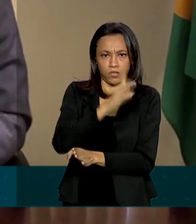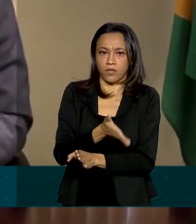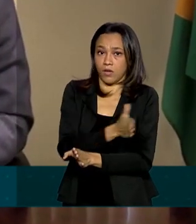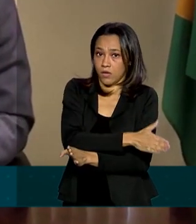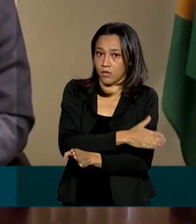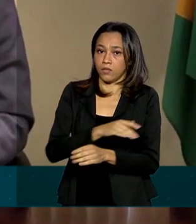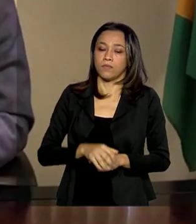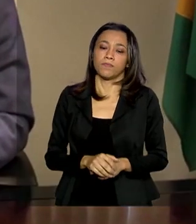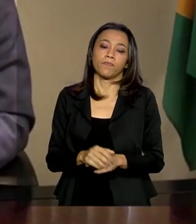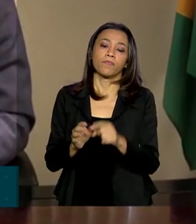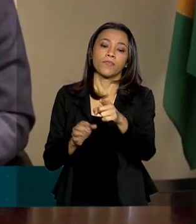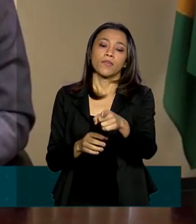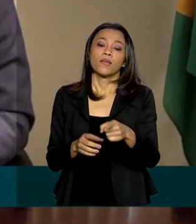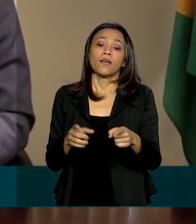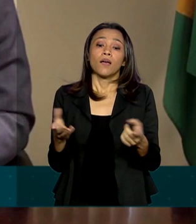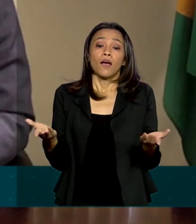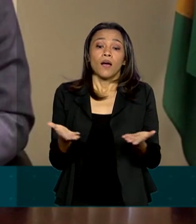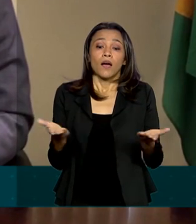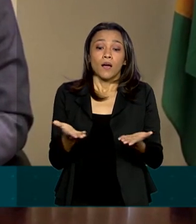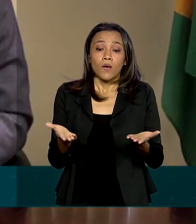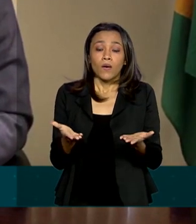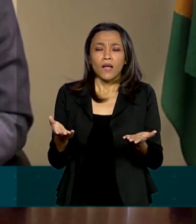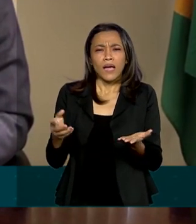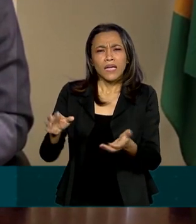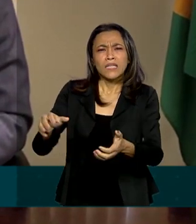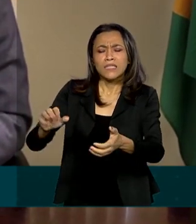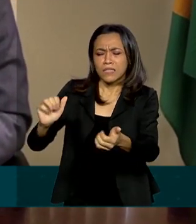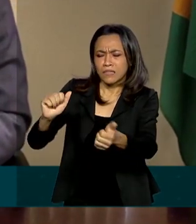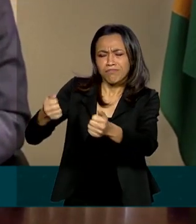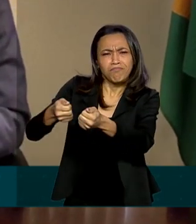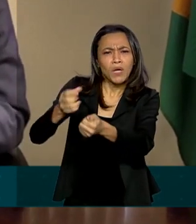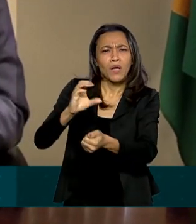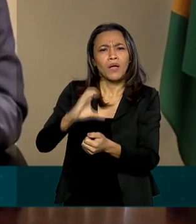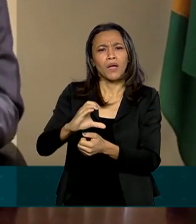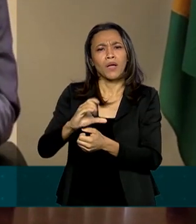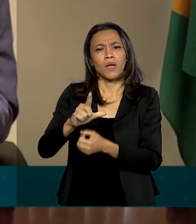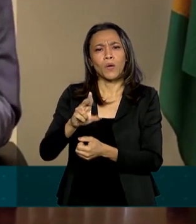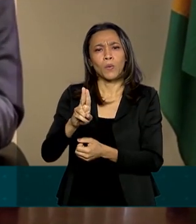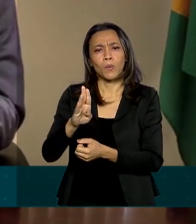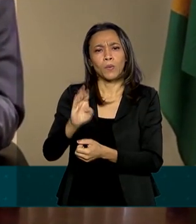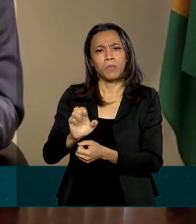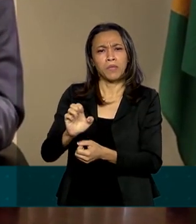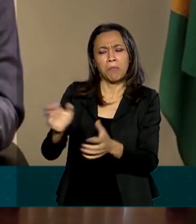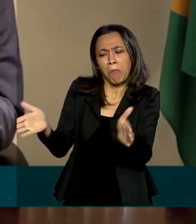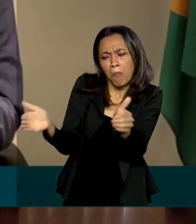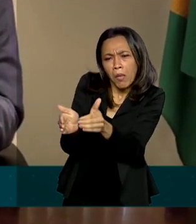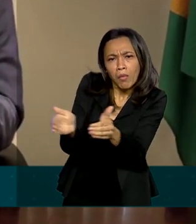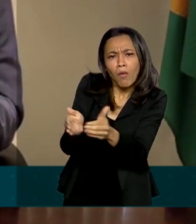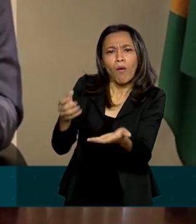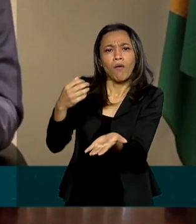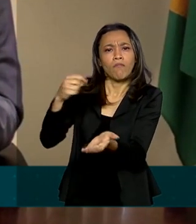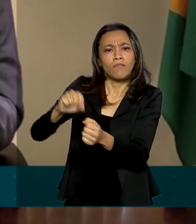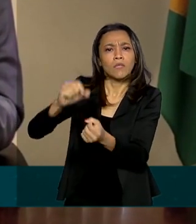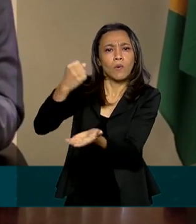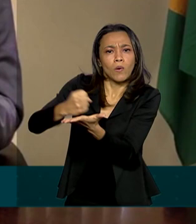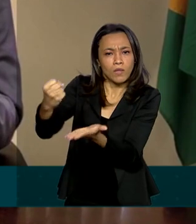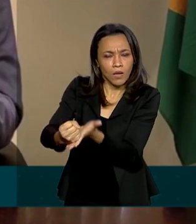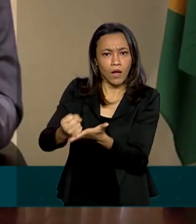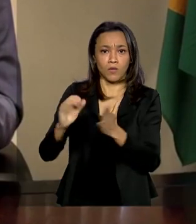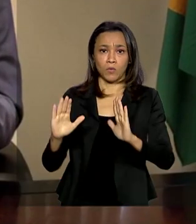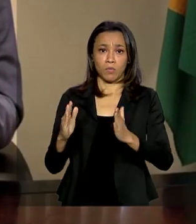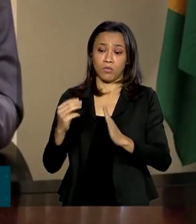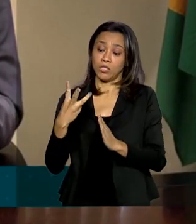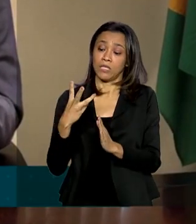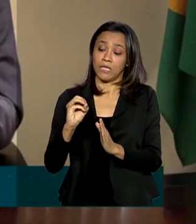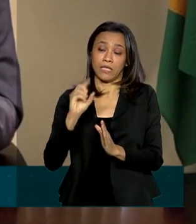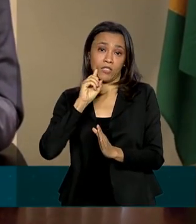Devolveu a dignidade daqueles clubes de menor investimento a possibilidade de fazer um contrato de 30 dias de